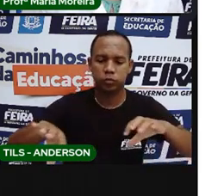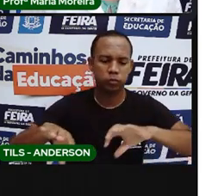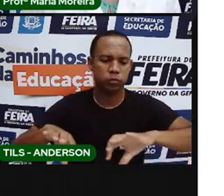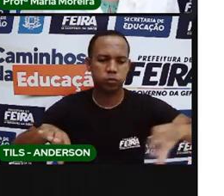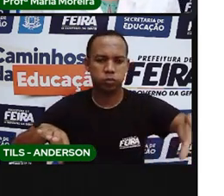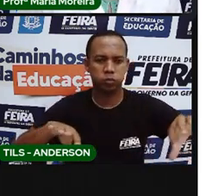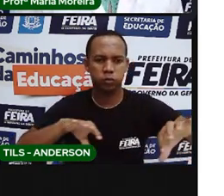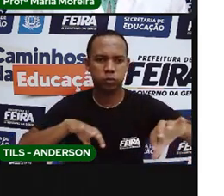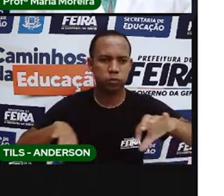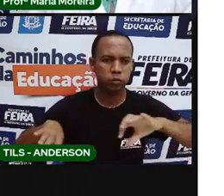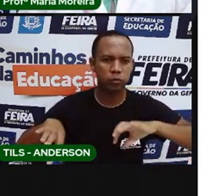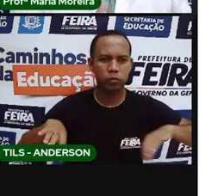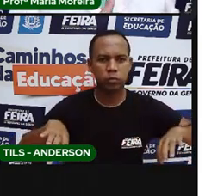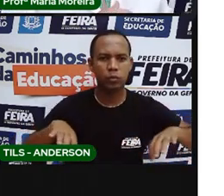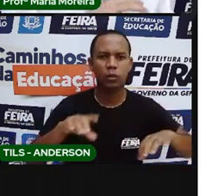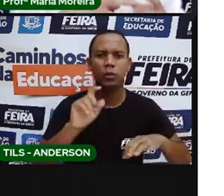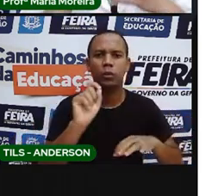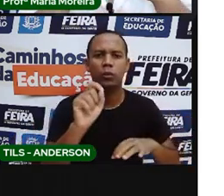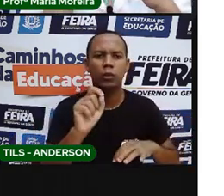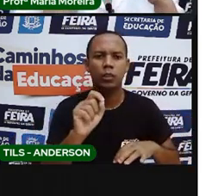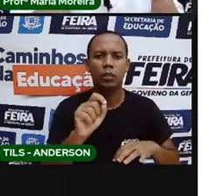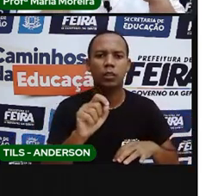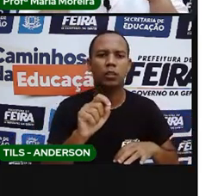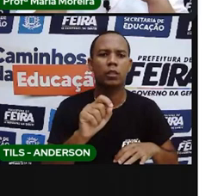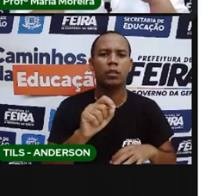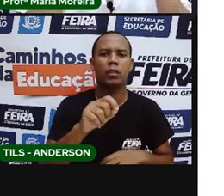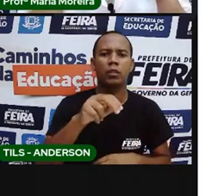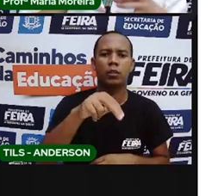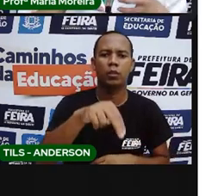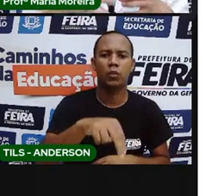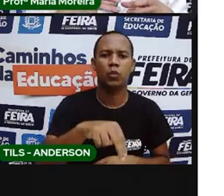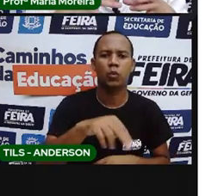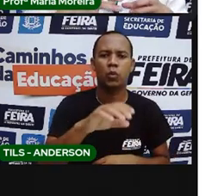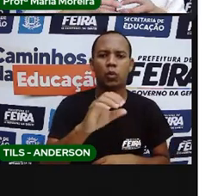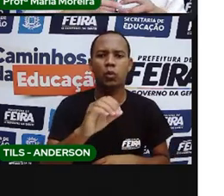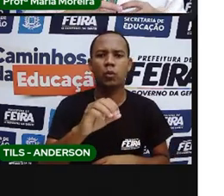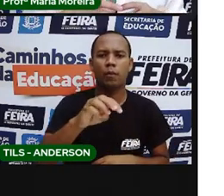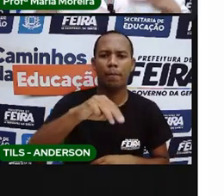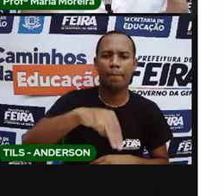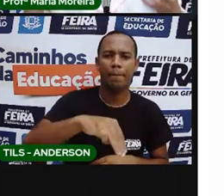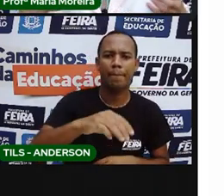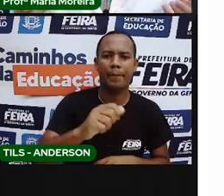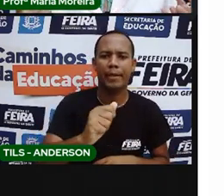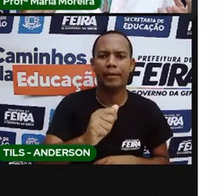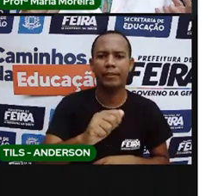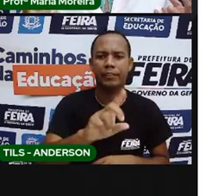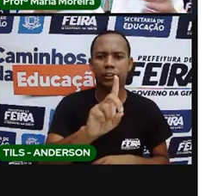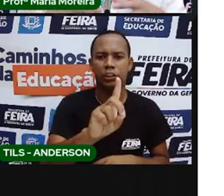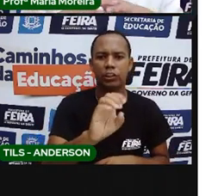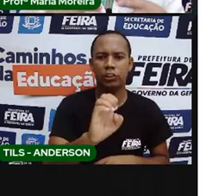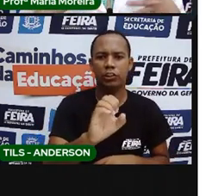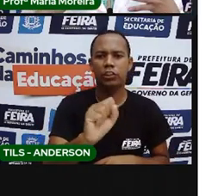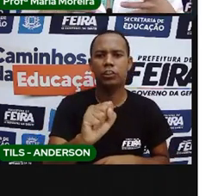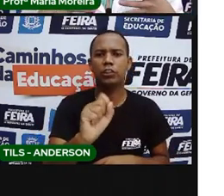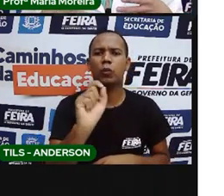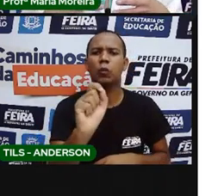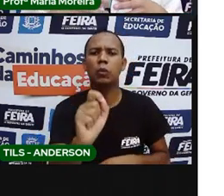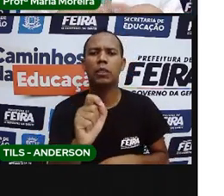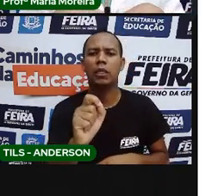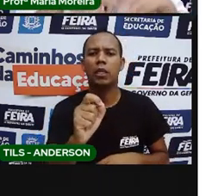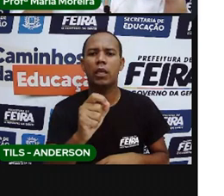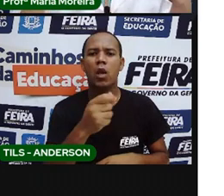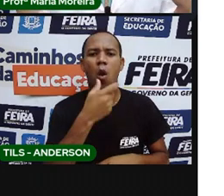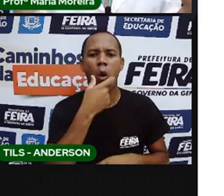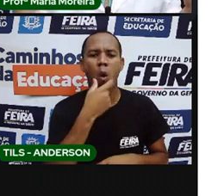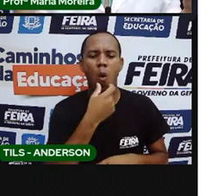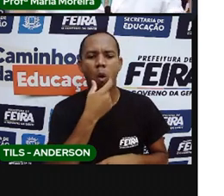quem não sabe o que é nômade, é quando você não tem uma residência fixa, né? Tipo os ciganos, né? A maioria dos ciganos,